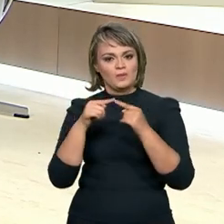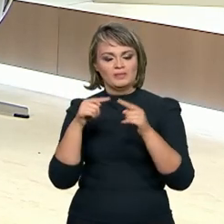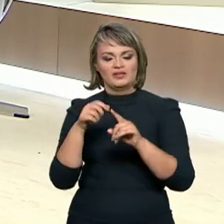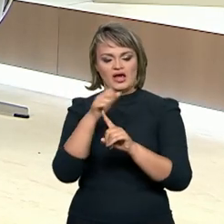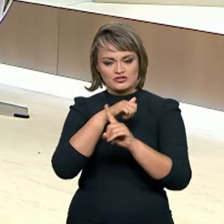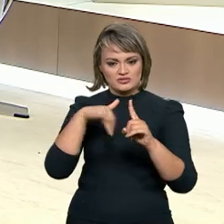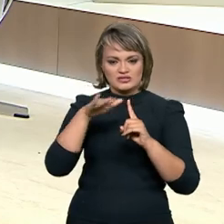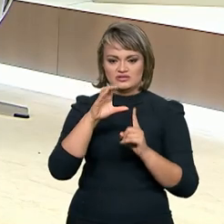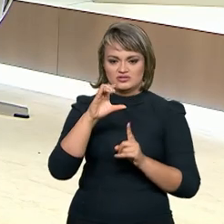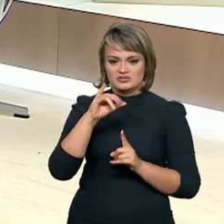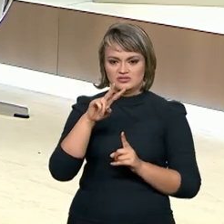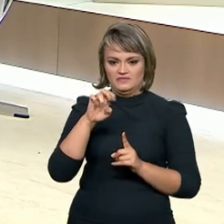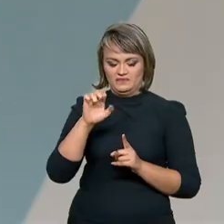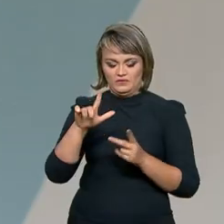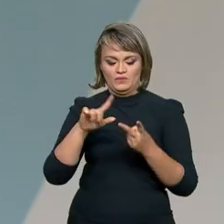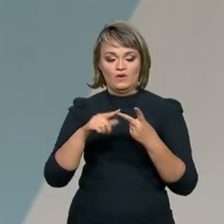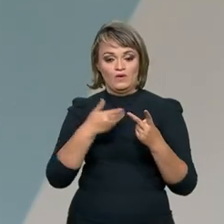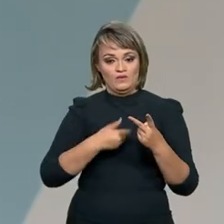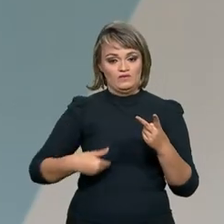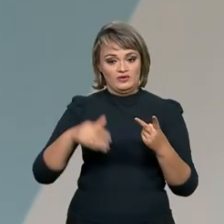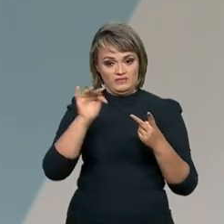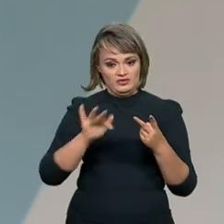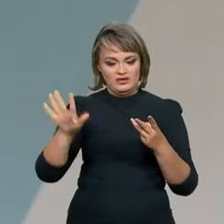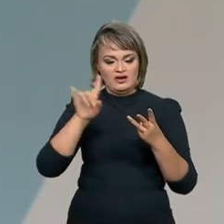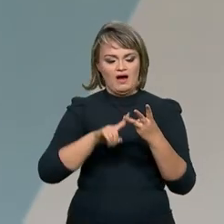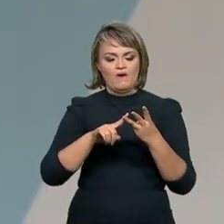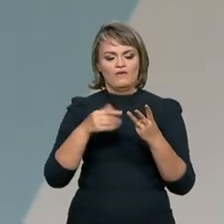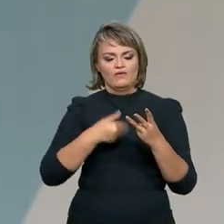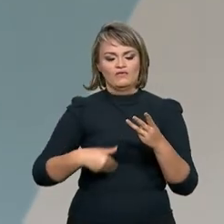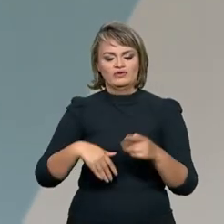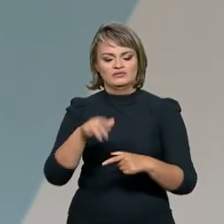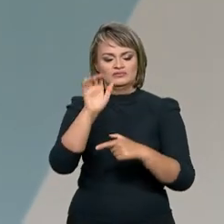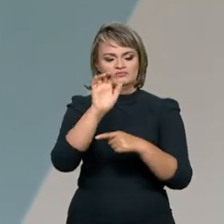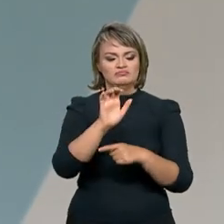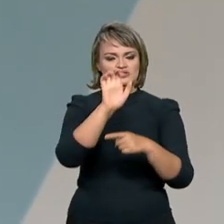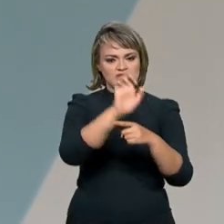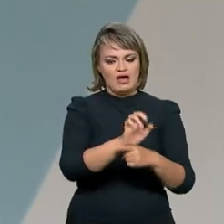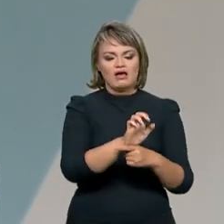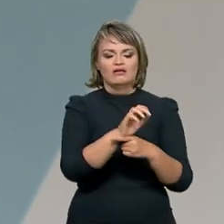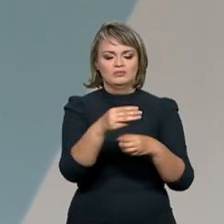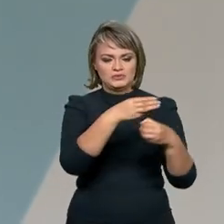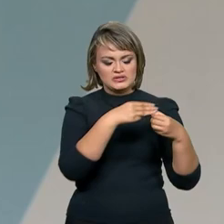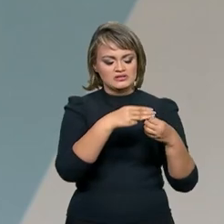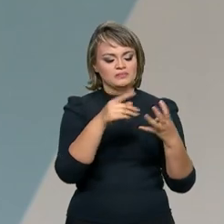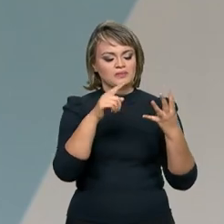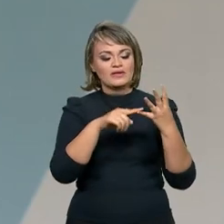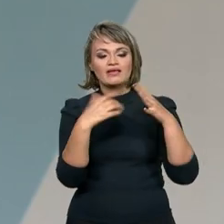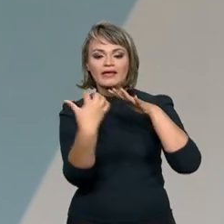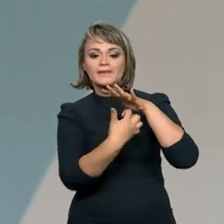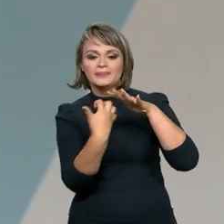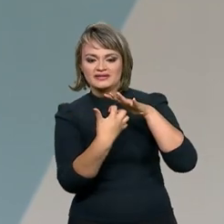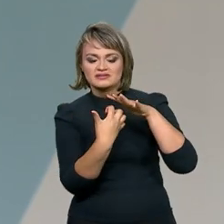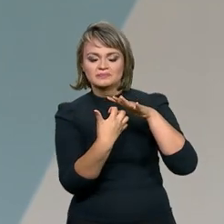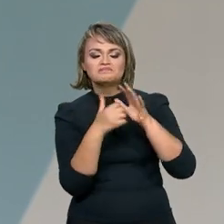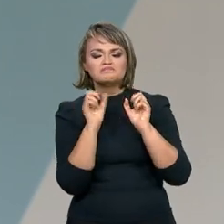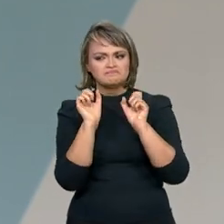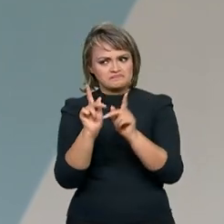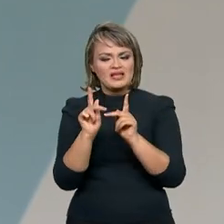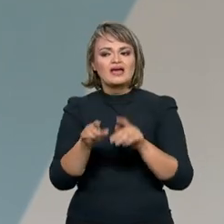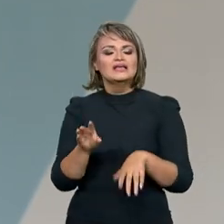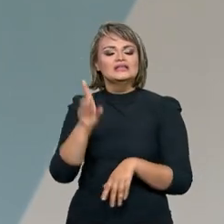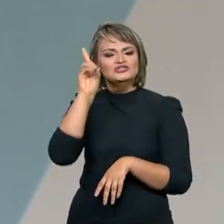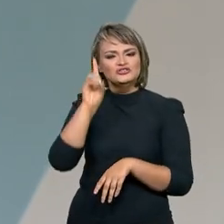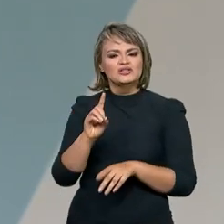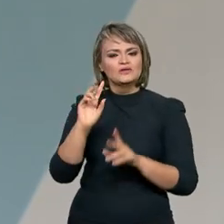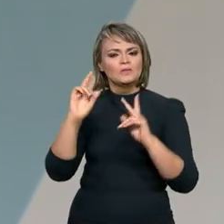civil, envolve o governo federal, governos estaduais, municipais e os empresários. Como é que essa questão dos direitos humanos, ela